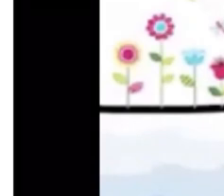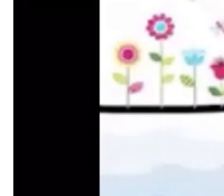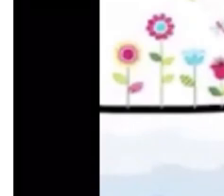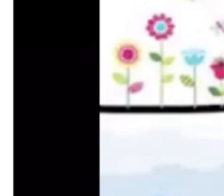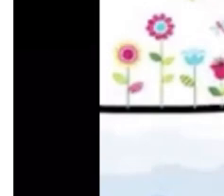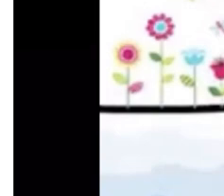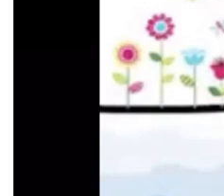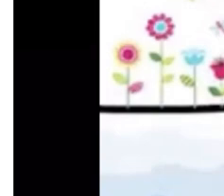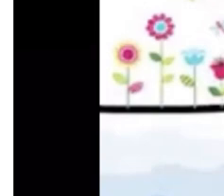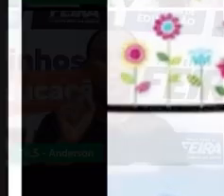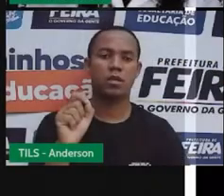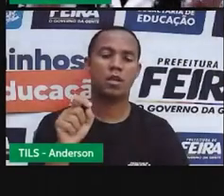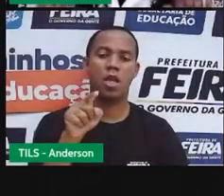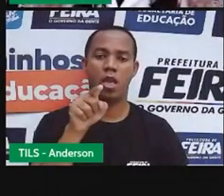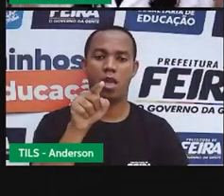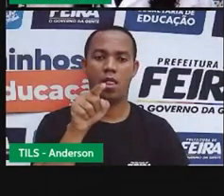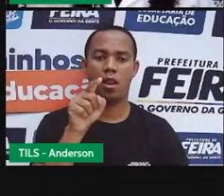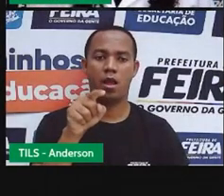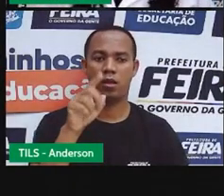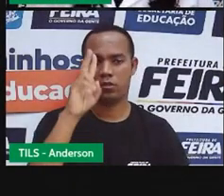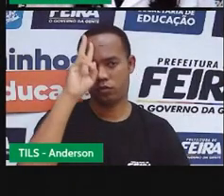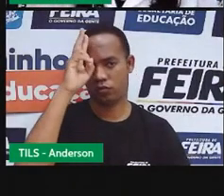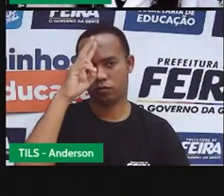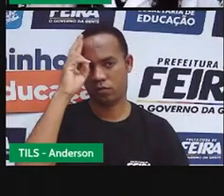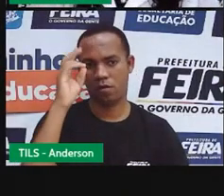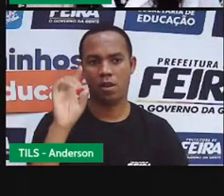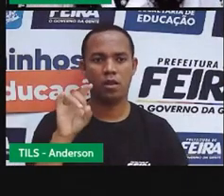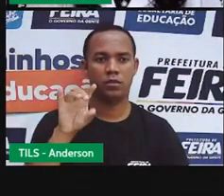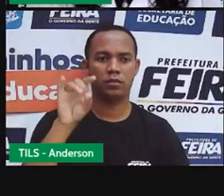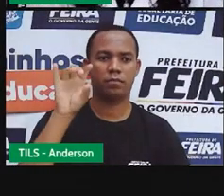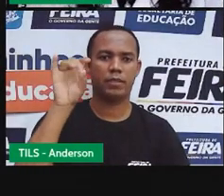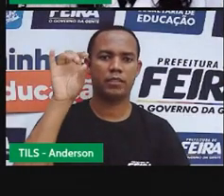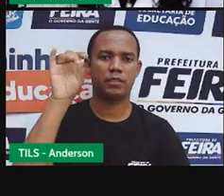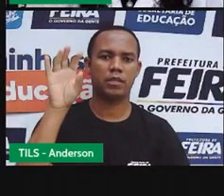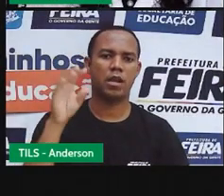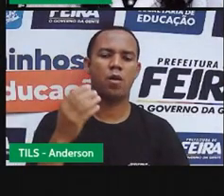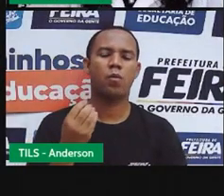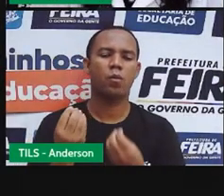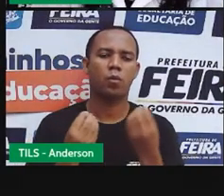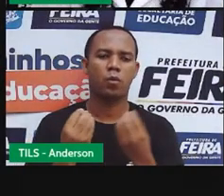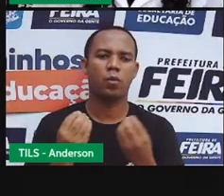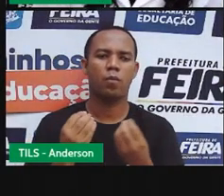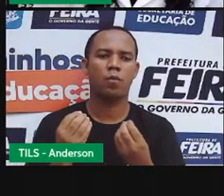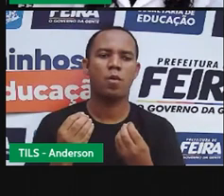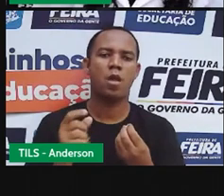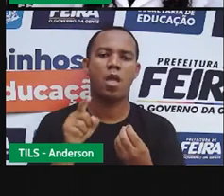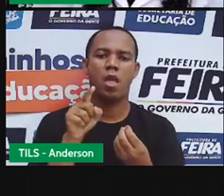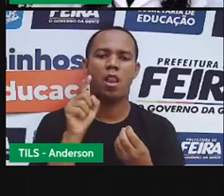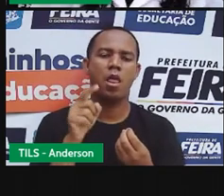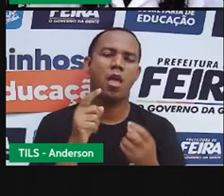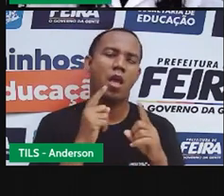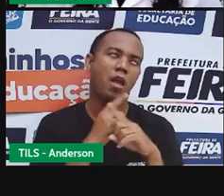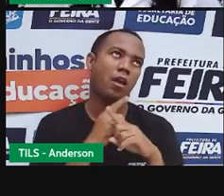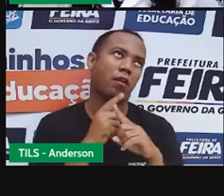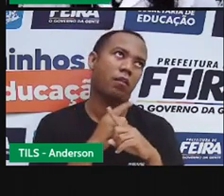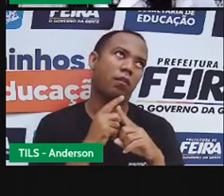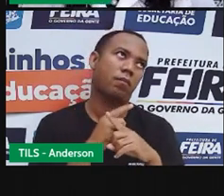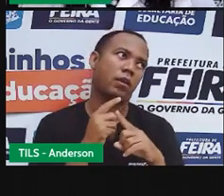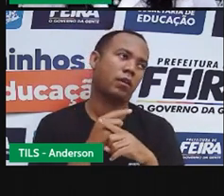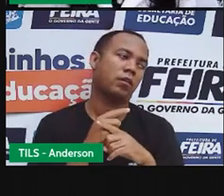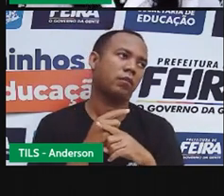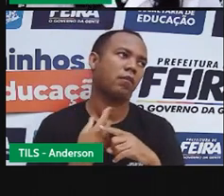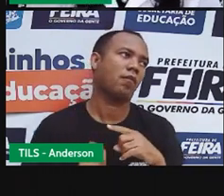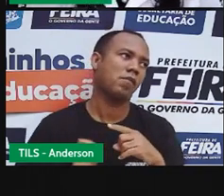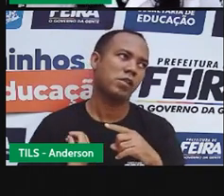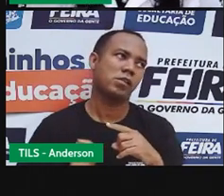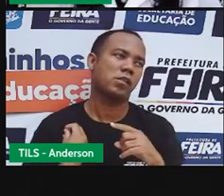foi criado especialmente para aquele lugar. E dizia reclamando de tudo. Você também tem